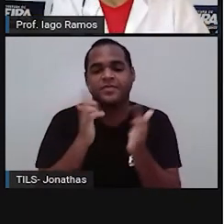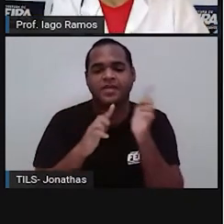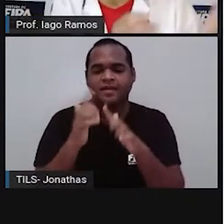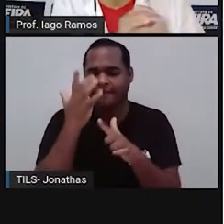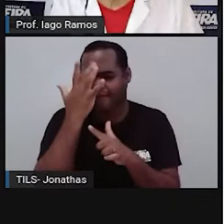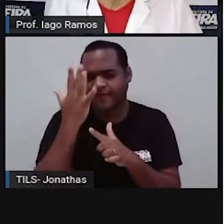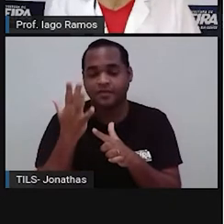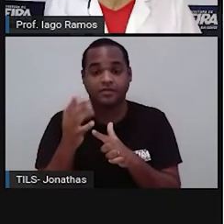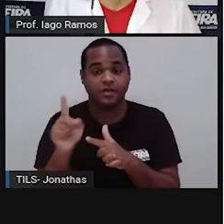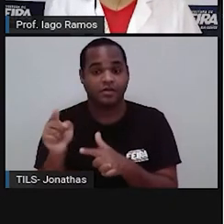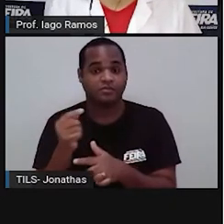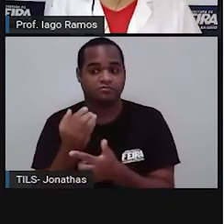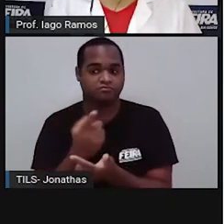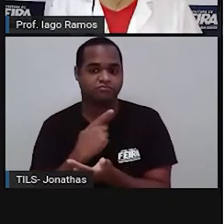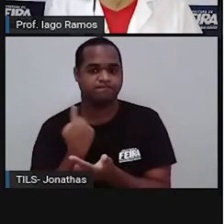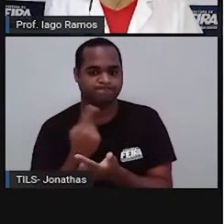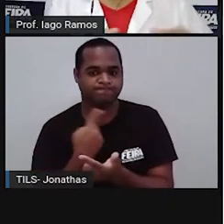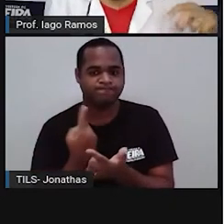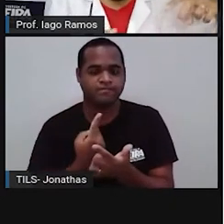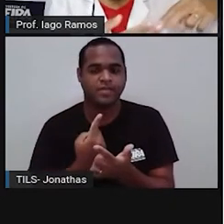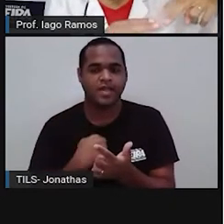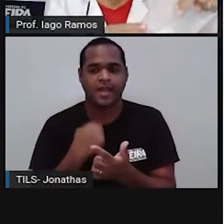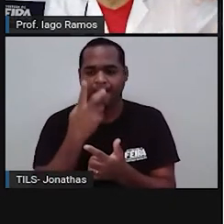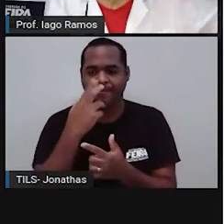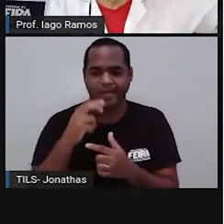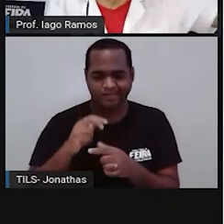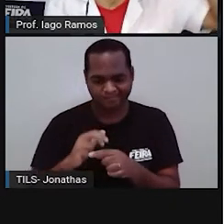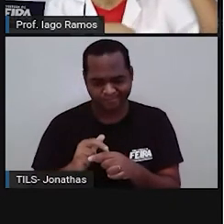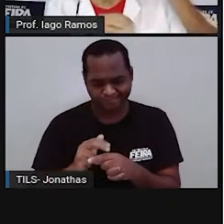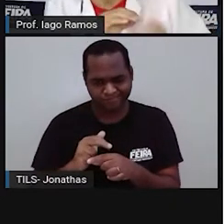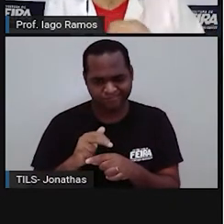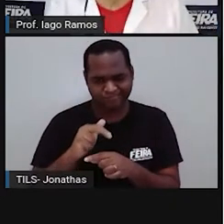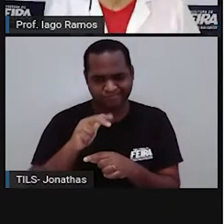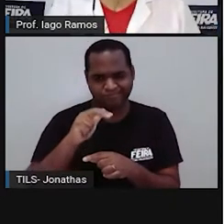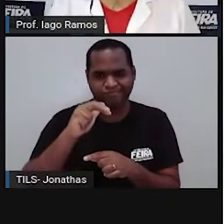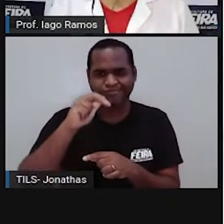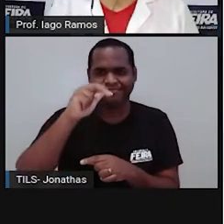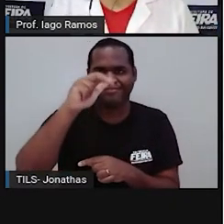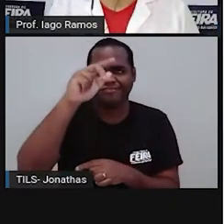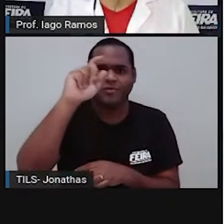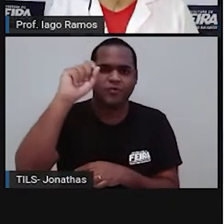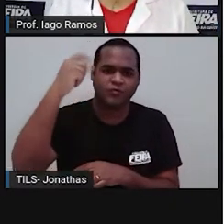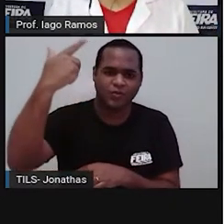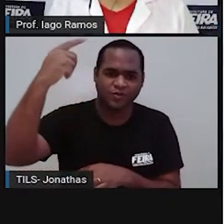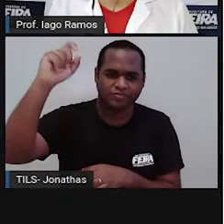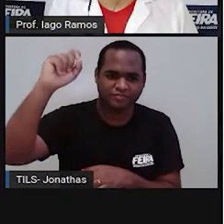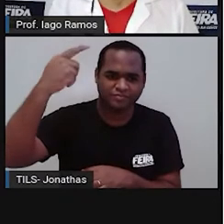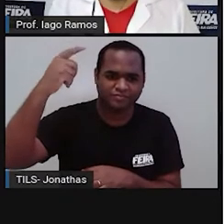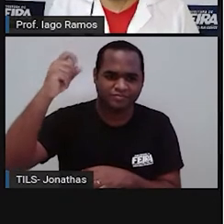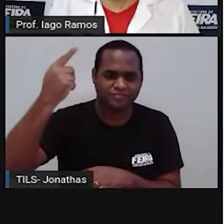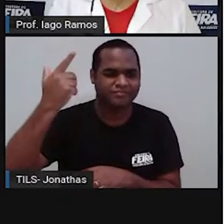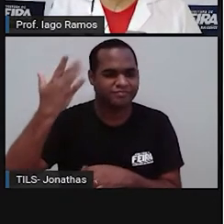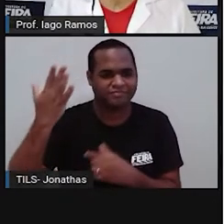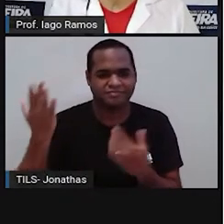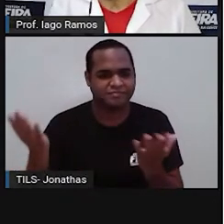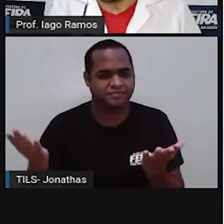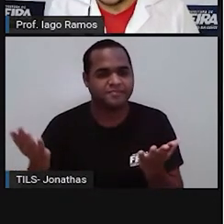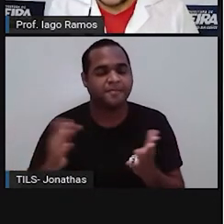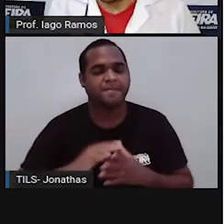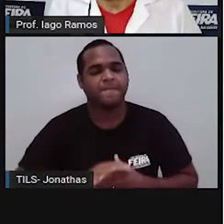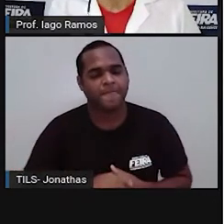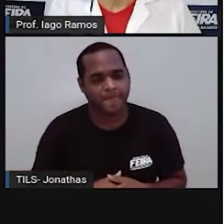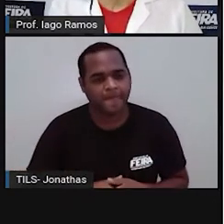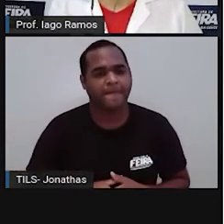morto, né, chegasse, trilhasse ali o seu caminho pra chegar, né, até ao deus do sol,